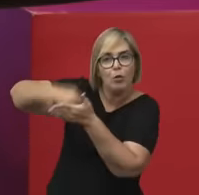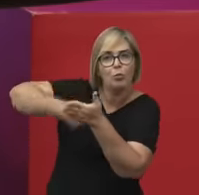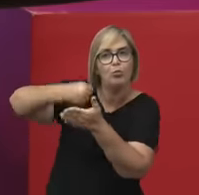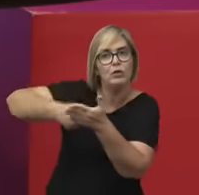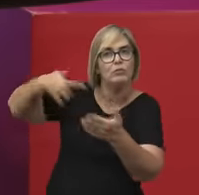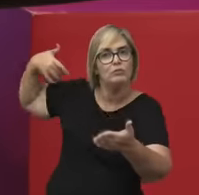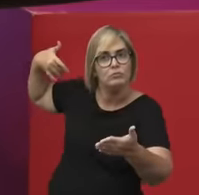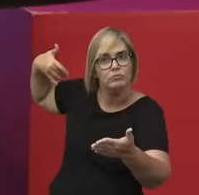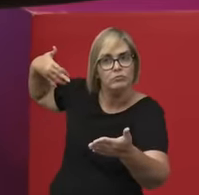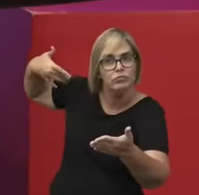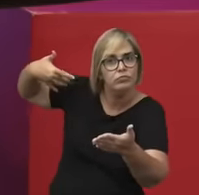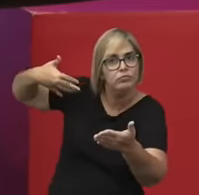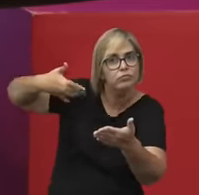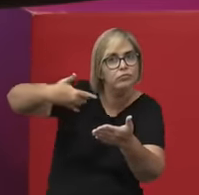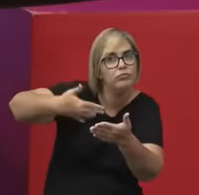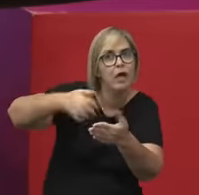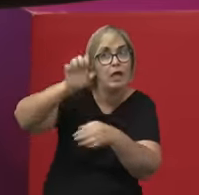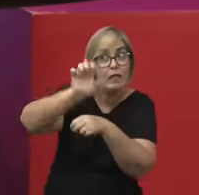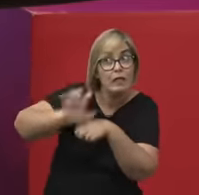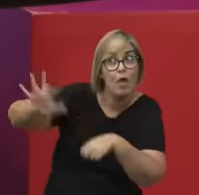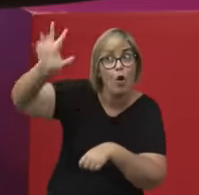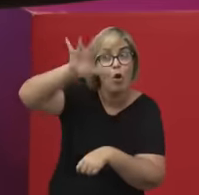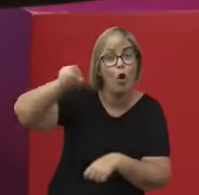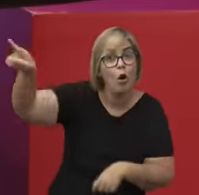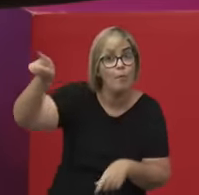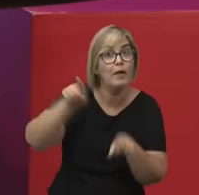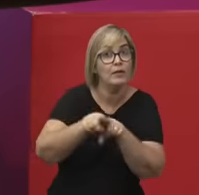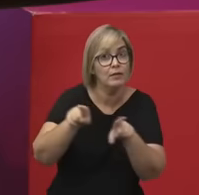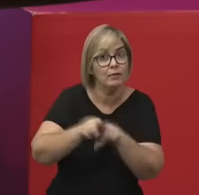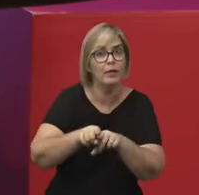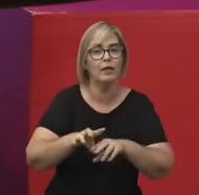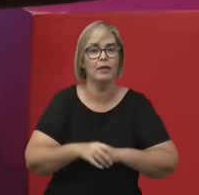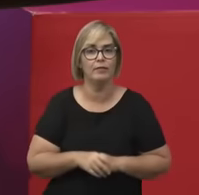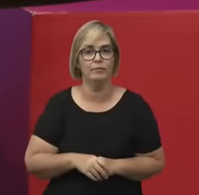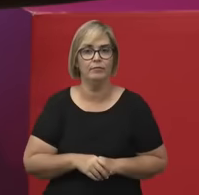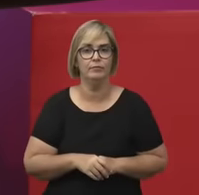na Europa. por exemplo, a Olympe de Gouges